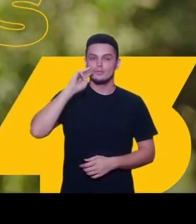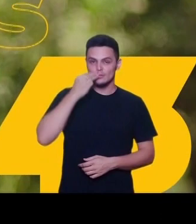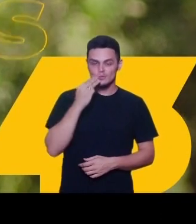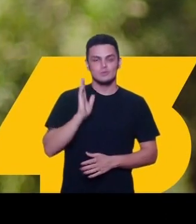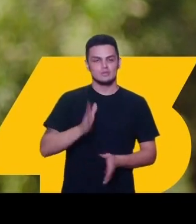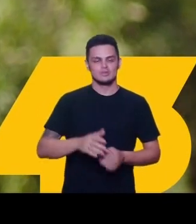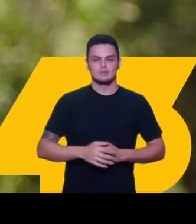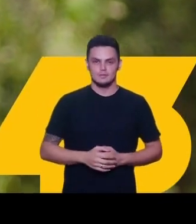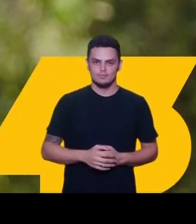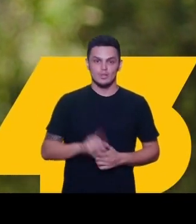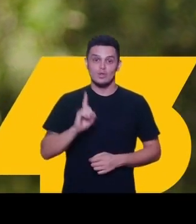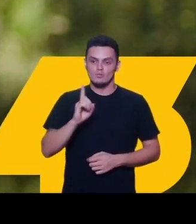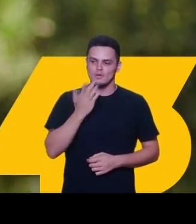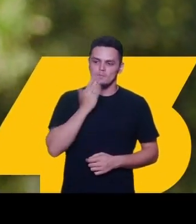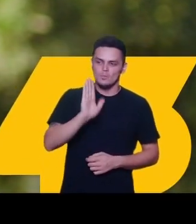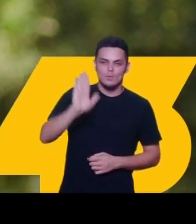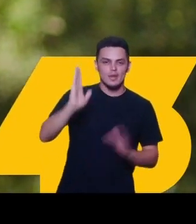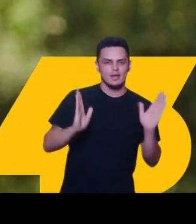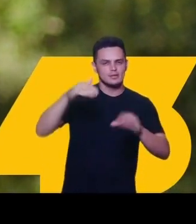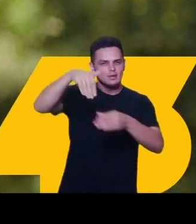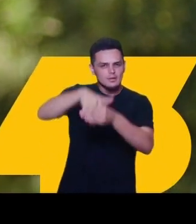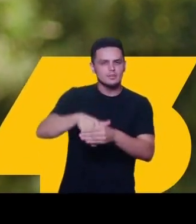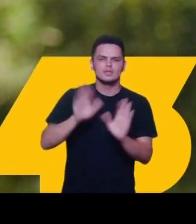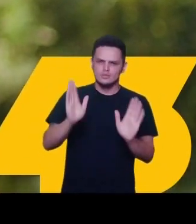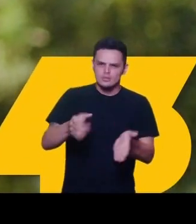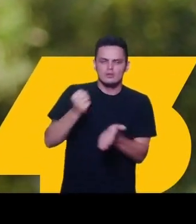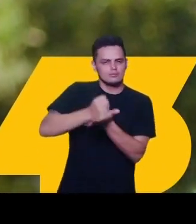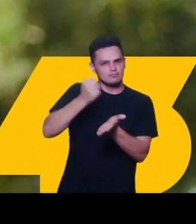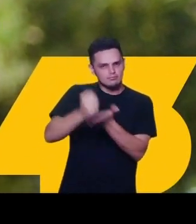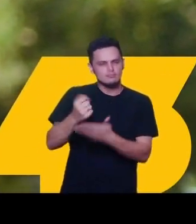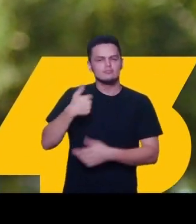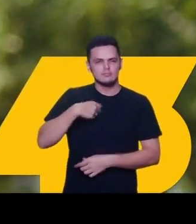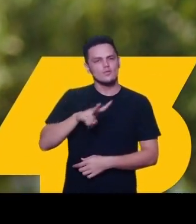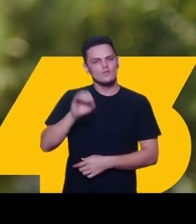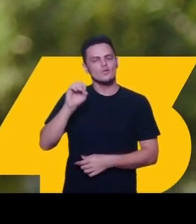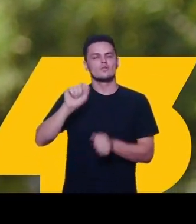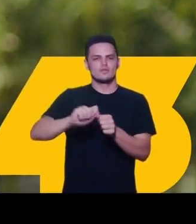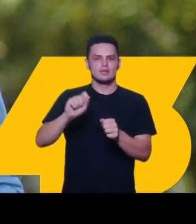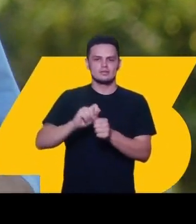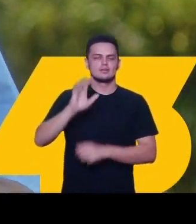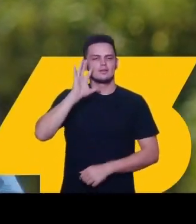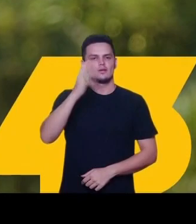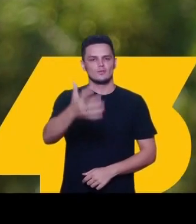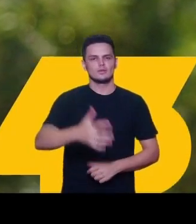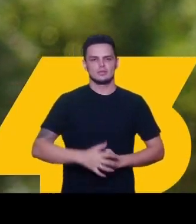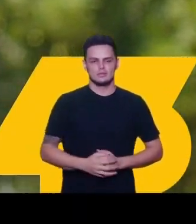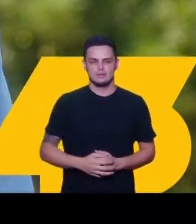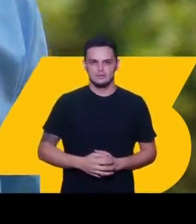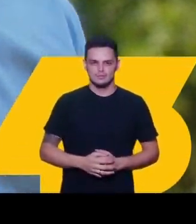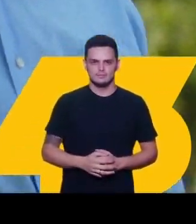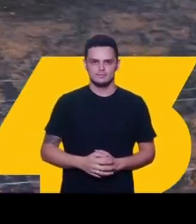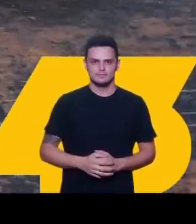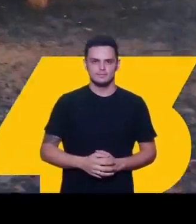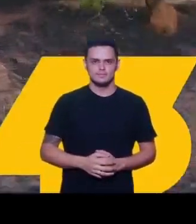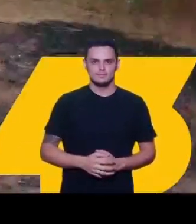169 milhões. Não é promessa de campanha. Já está contratado e eu vou fazer acontecer.